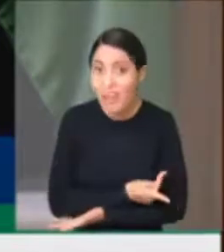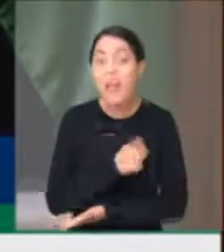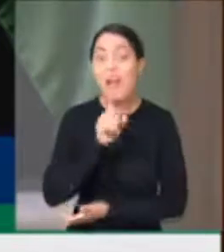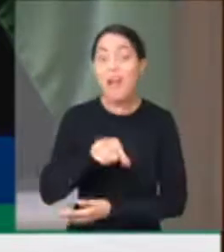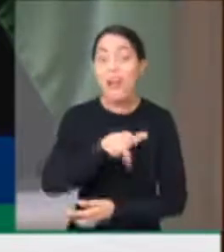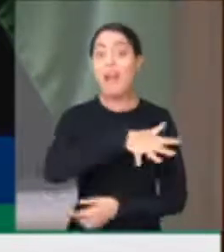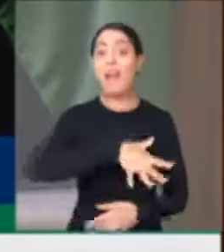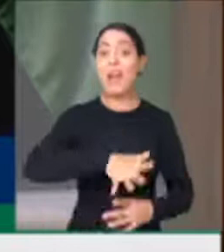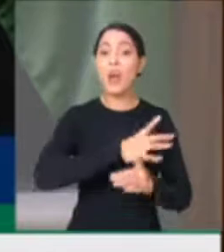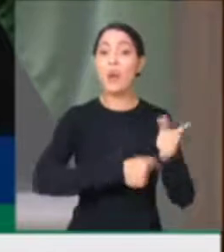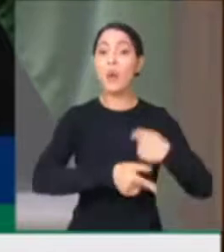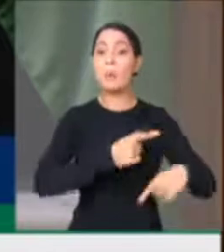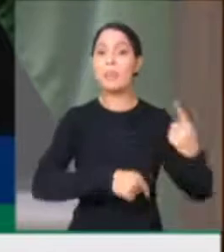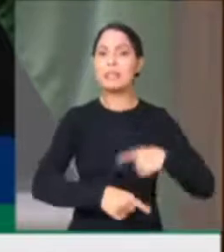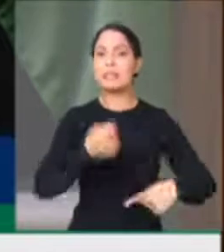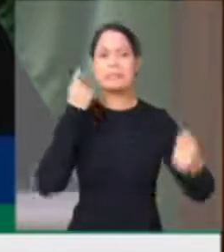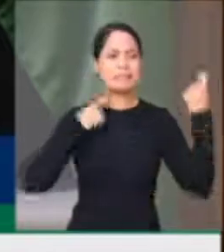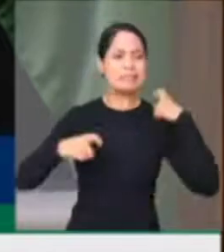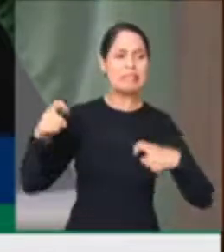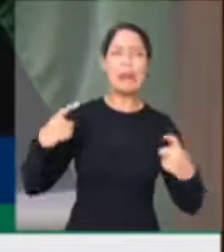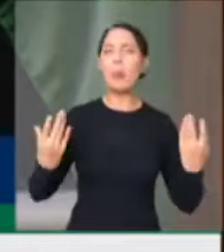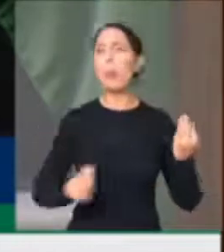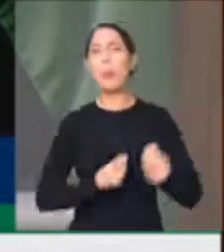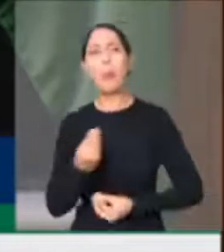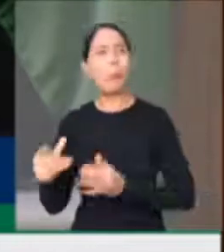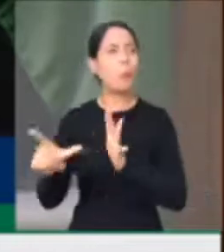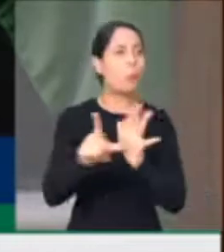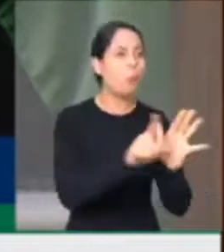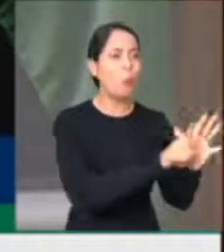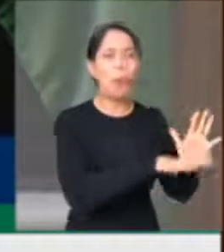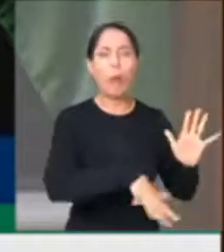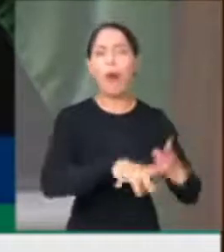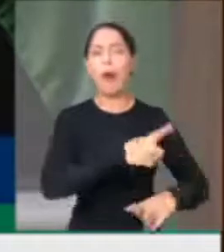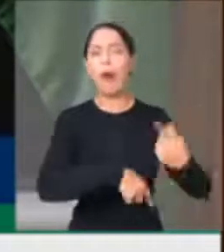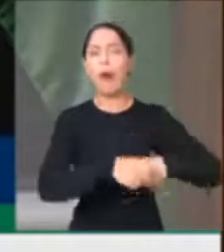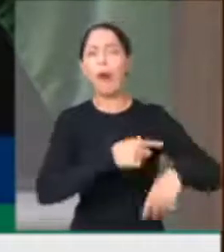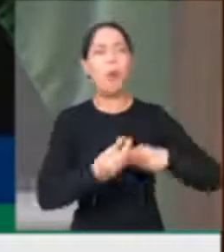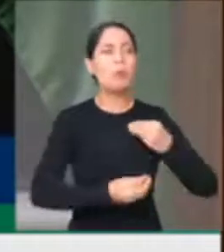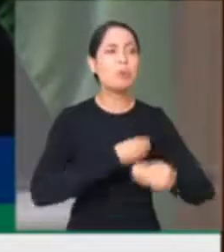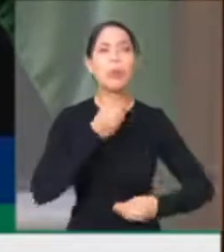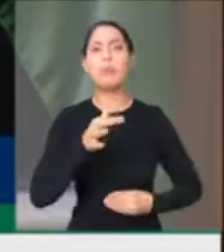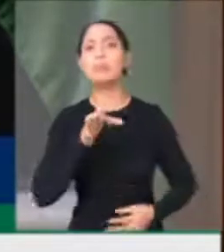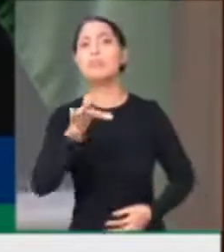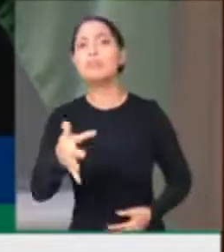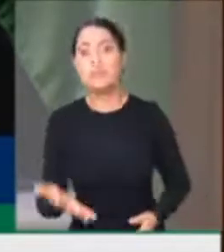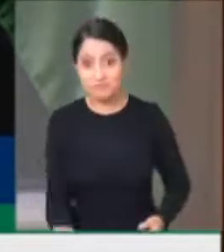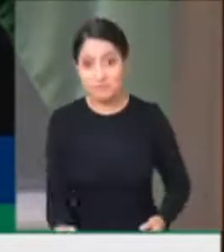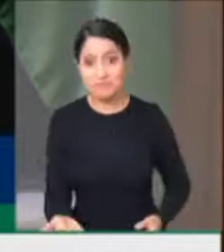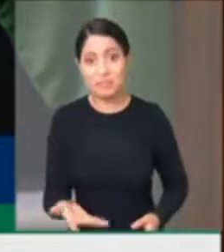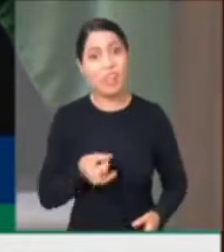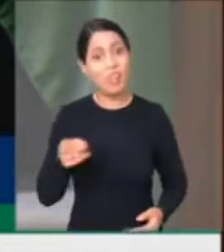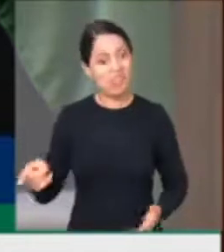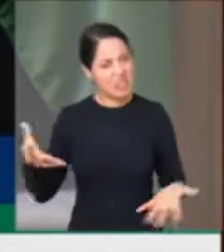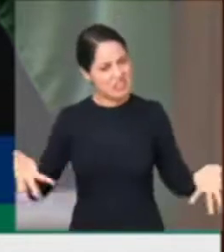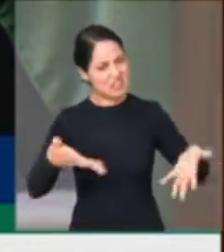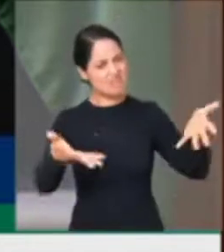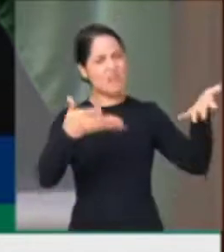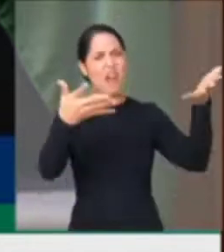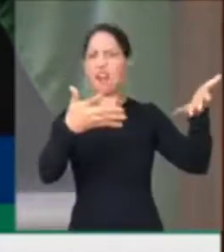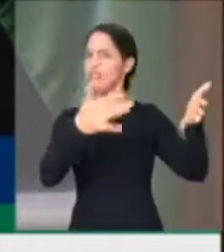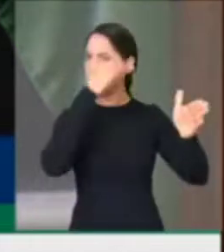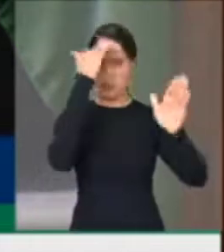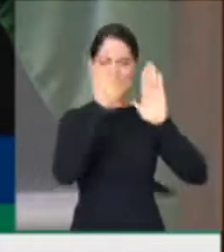preocupados com andamento dos seus negócios, contra essas autoridades municipais e estaduais. E o